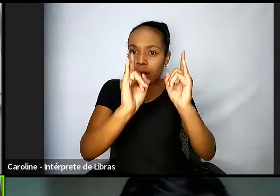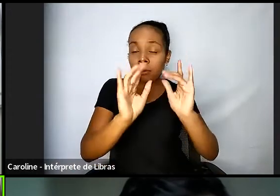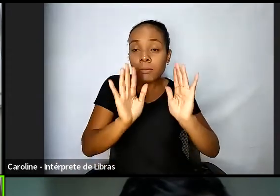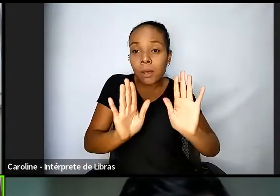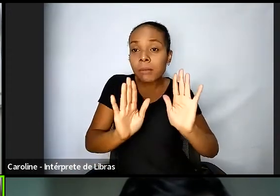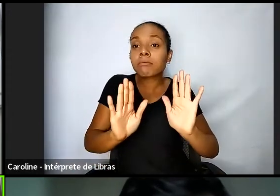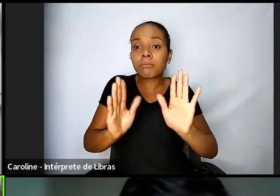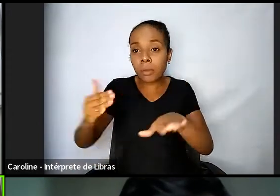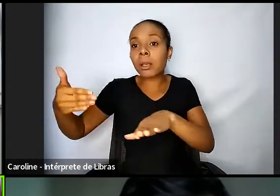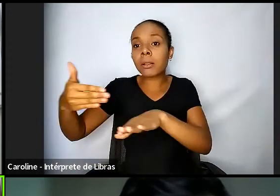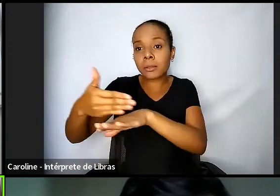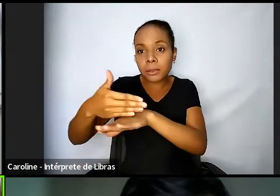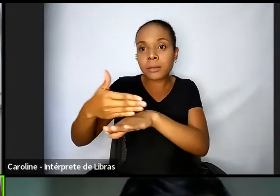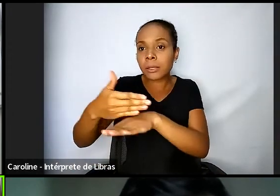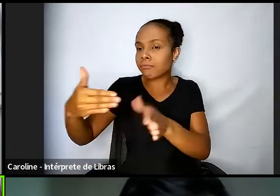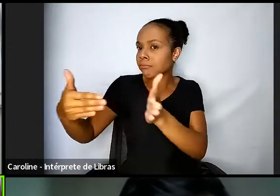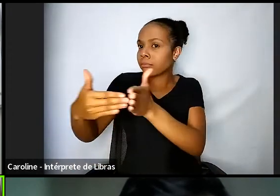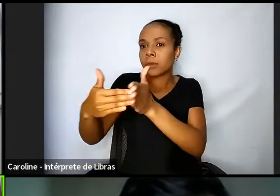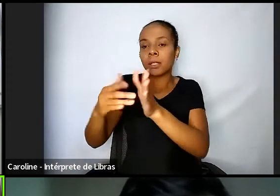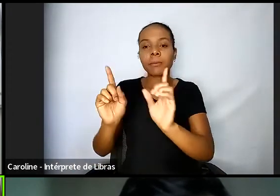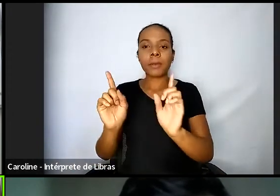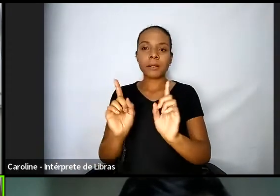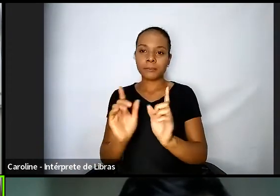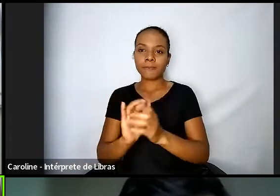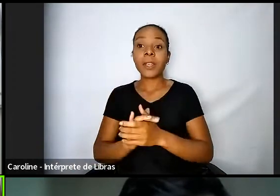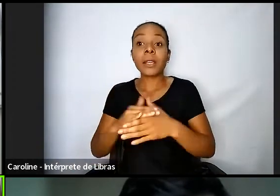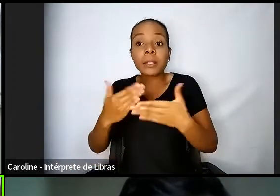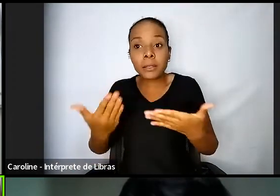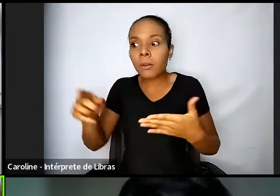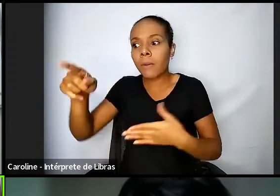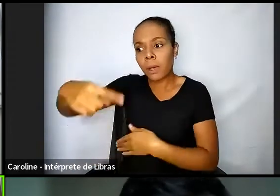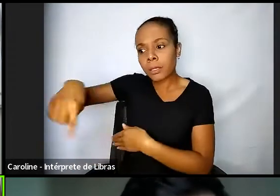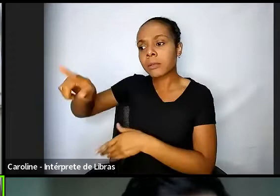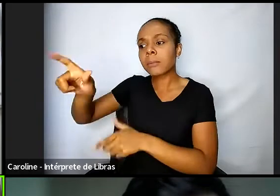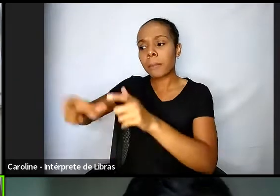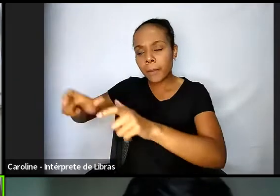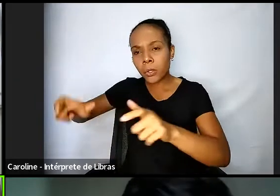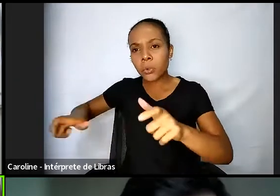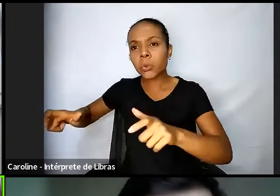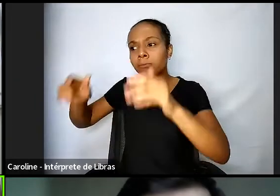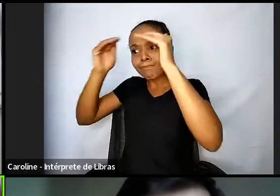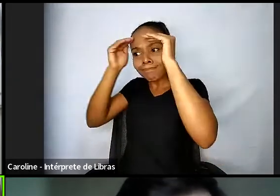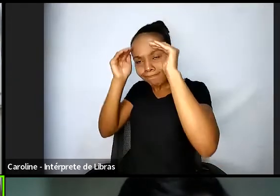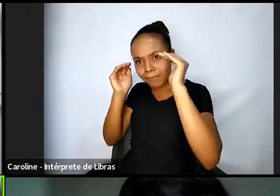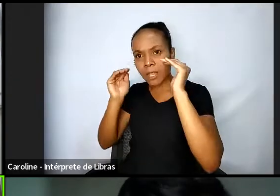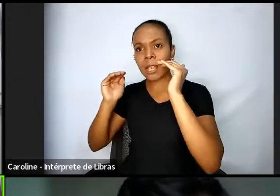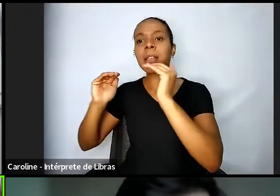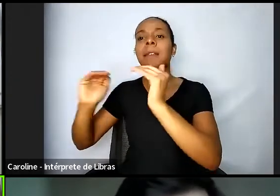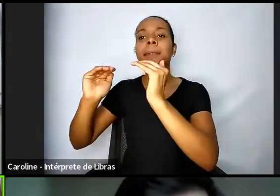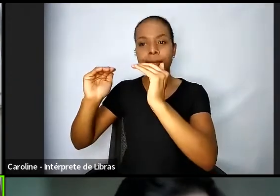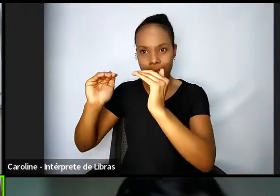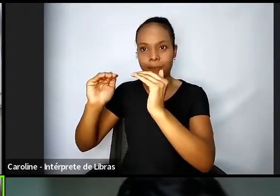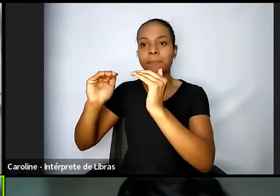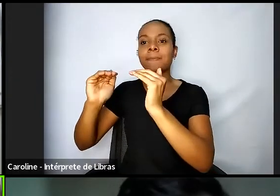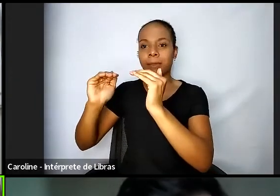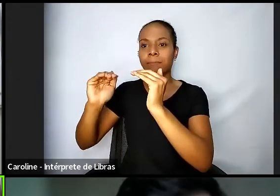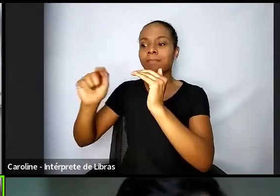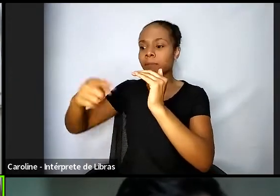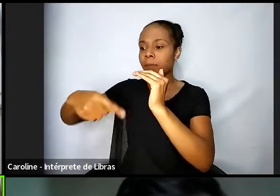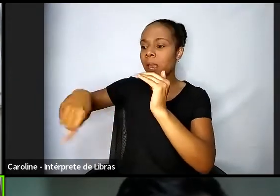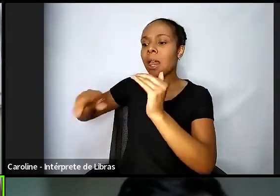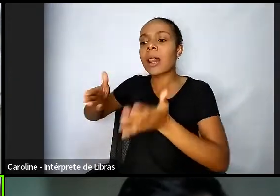dando a cidadania para essas pessoas que sejam respeitadas e tratadas com respeito a